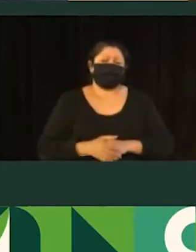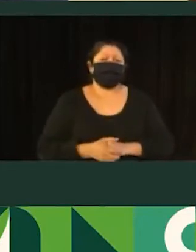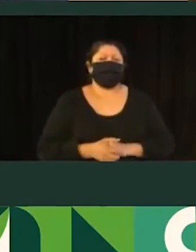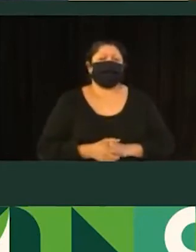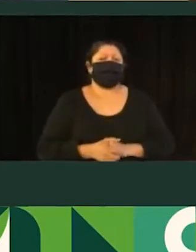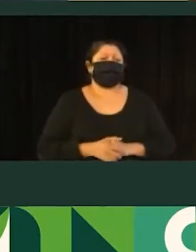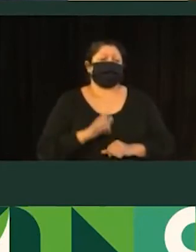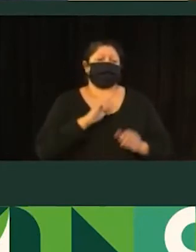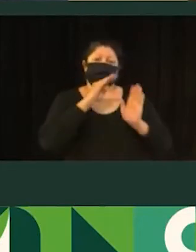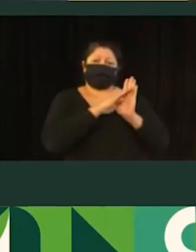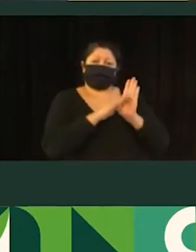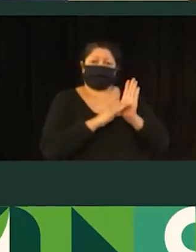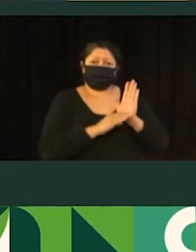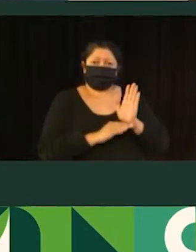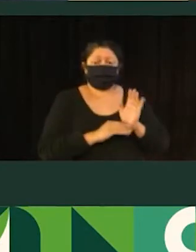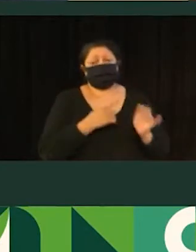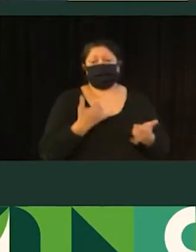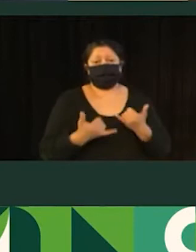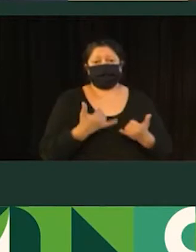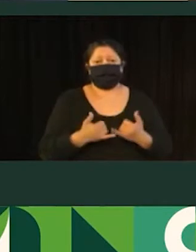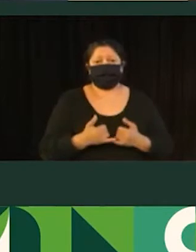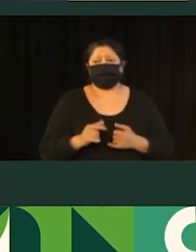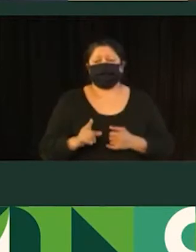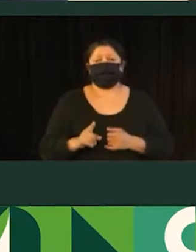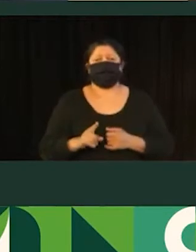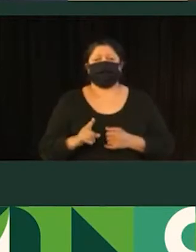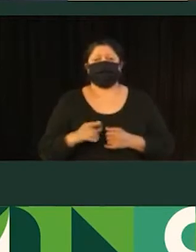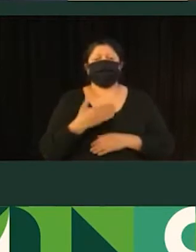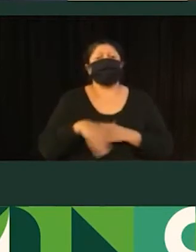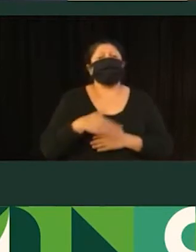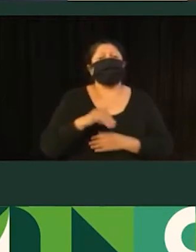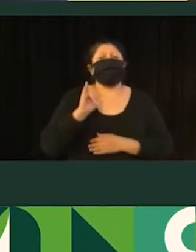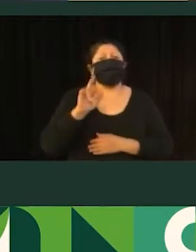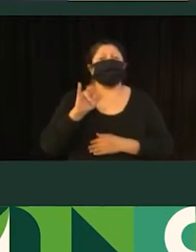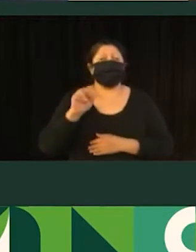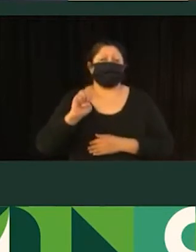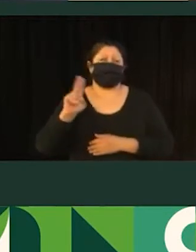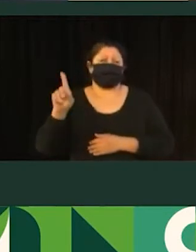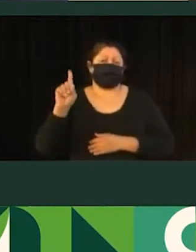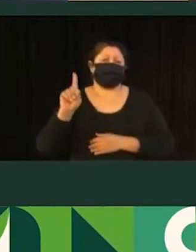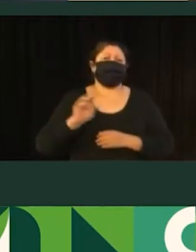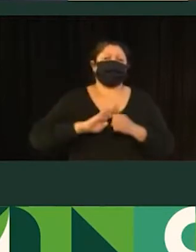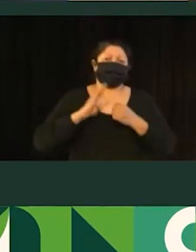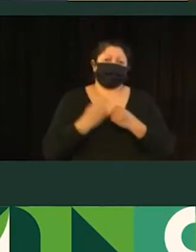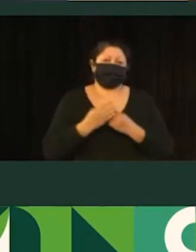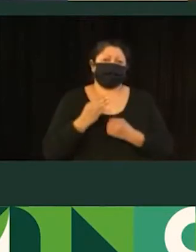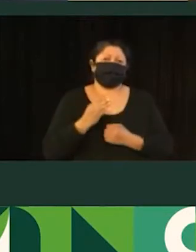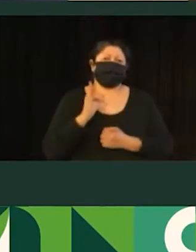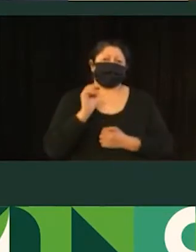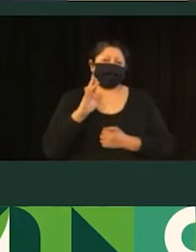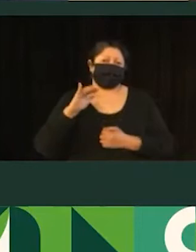F. Então, fica claro aqui, por exemplo, na Avenida Engenheiro Irineu Carvalho Braga e seus prolongamentos, conhecida como a